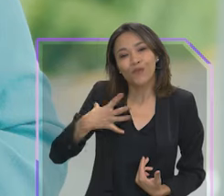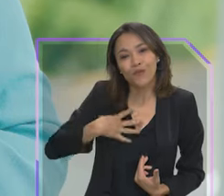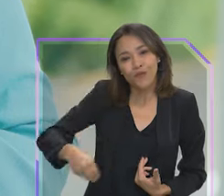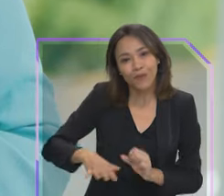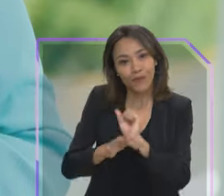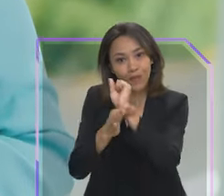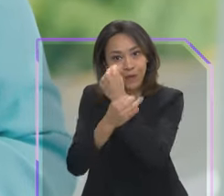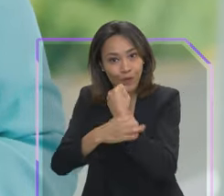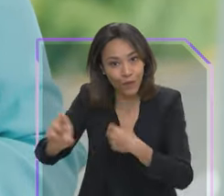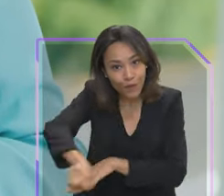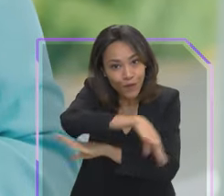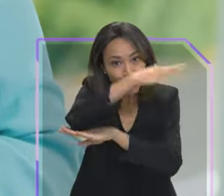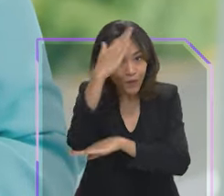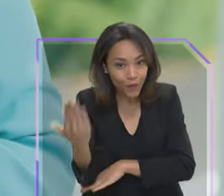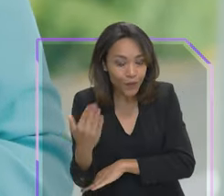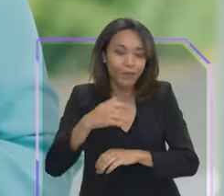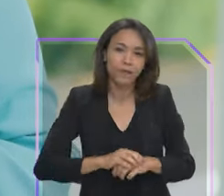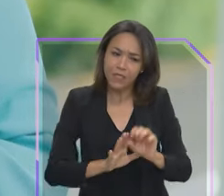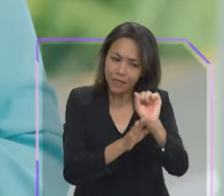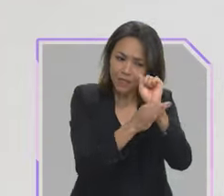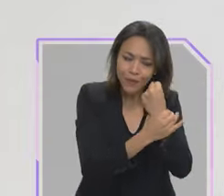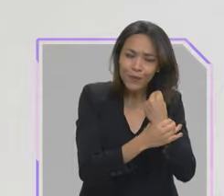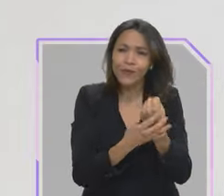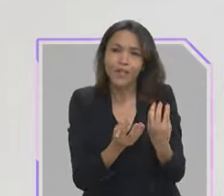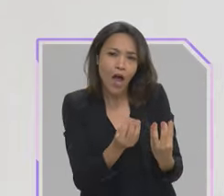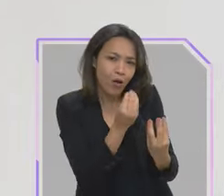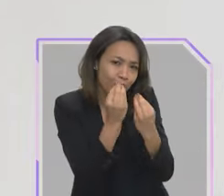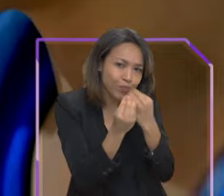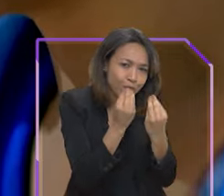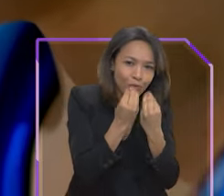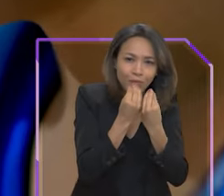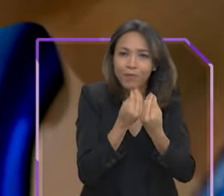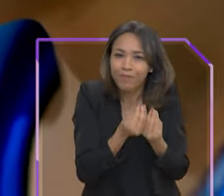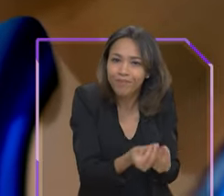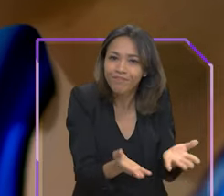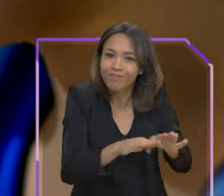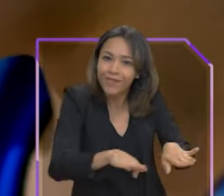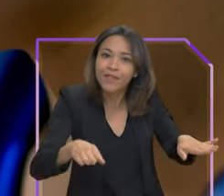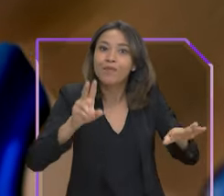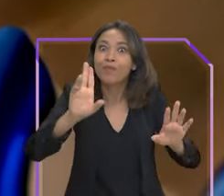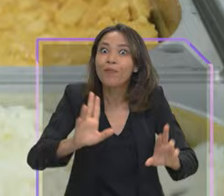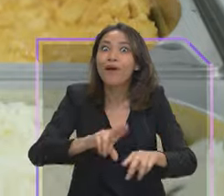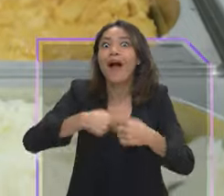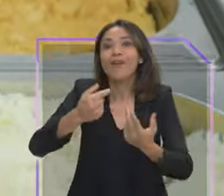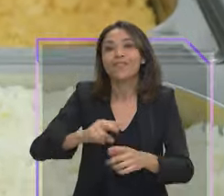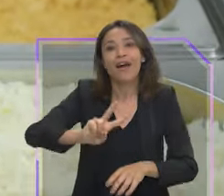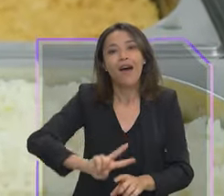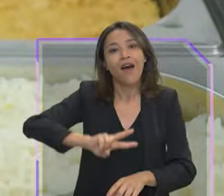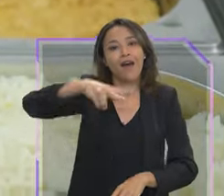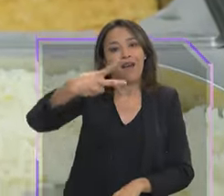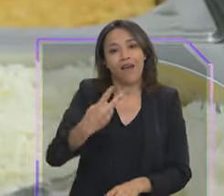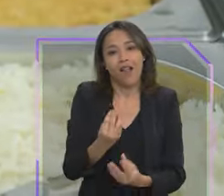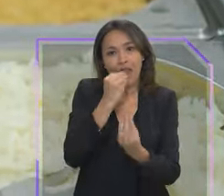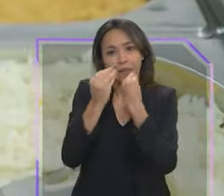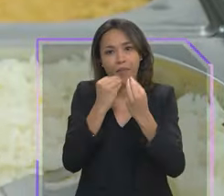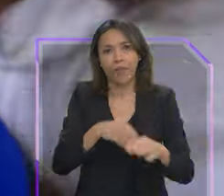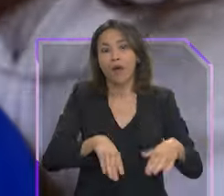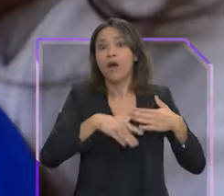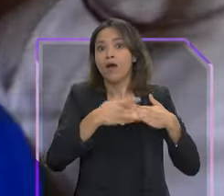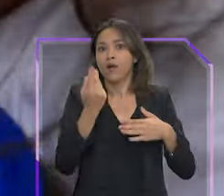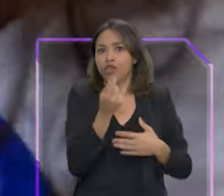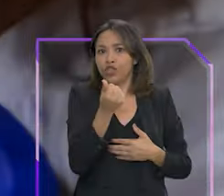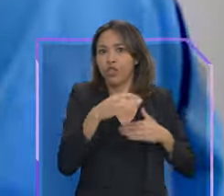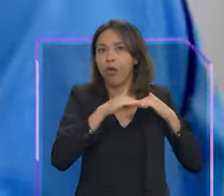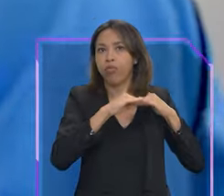todo. Em segurança e bem nutridos, graças ao reajuste da alimentação escolar, que estava congelada há muitos